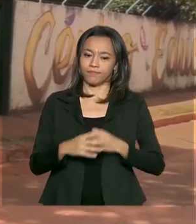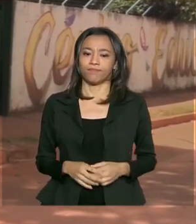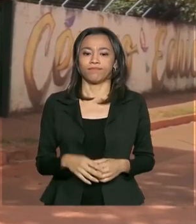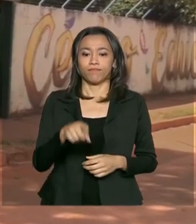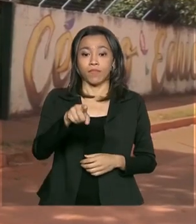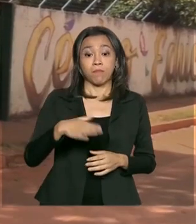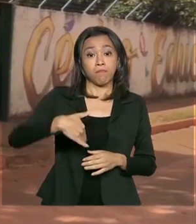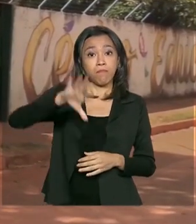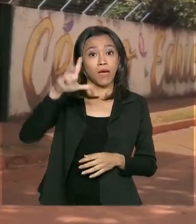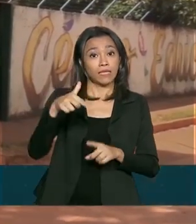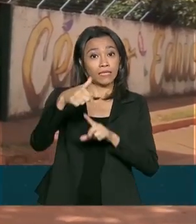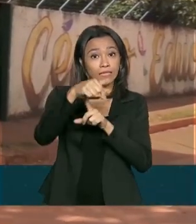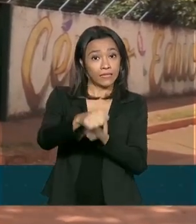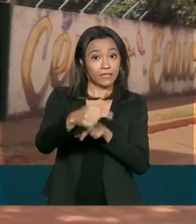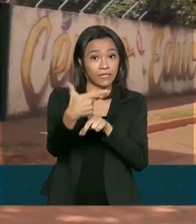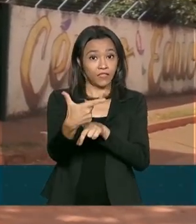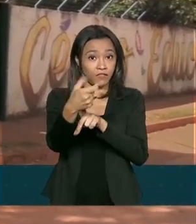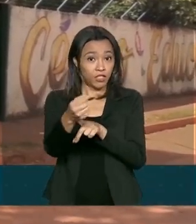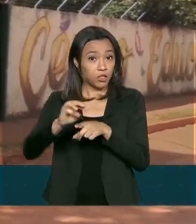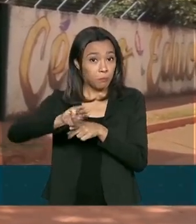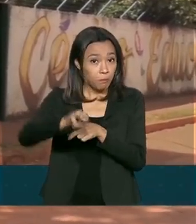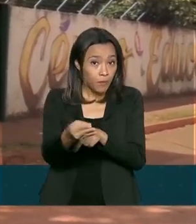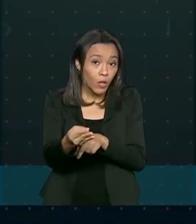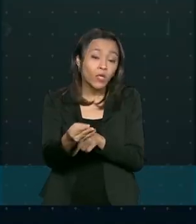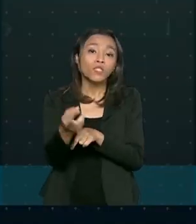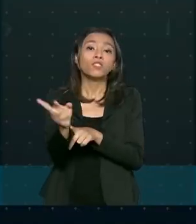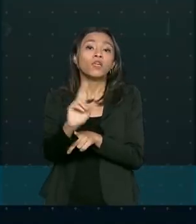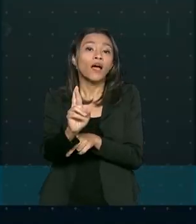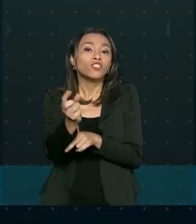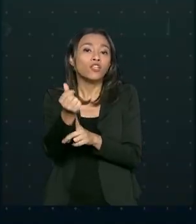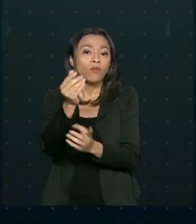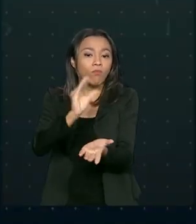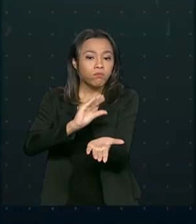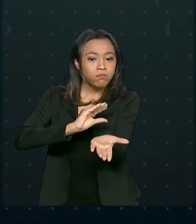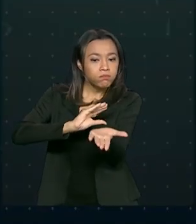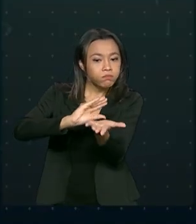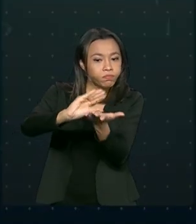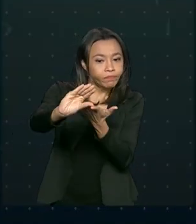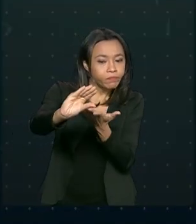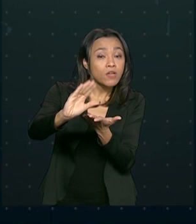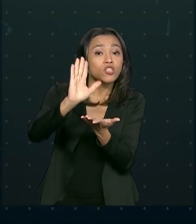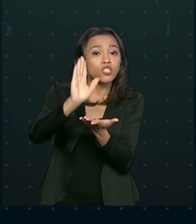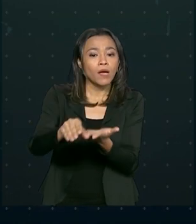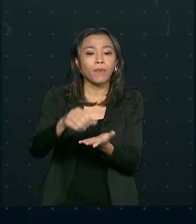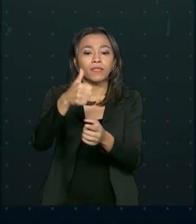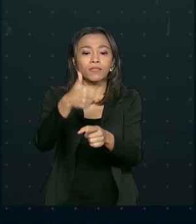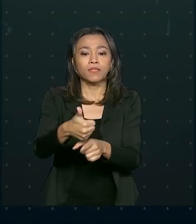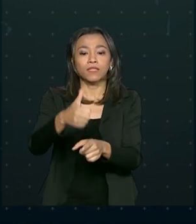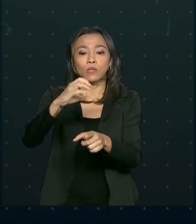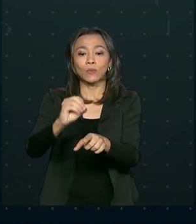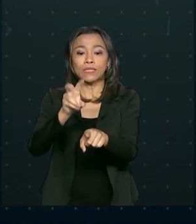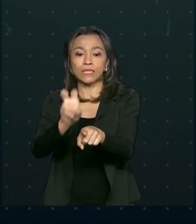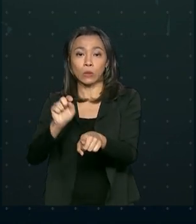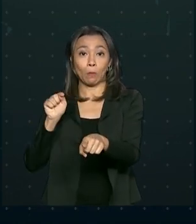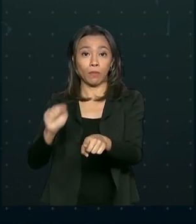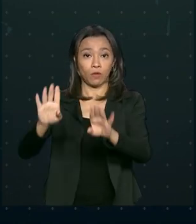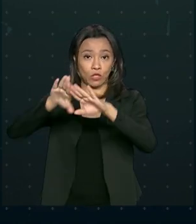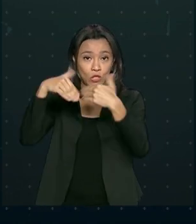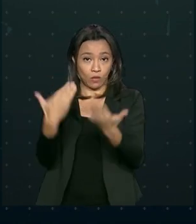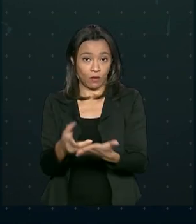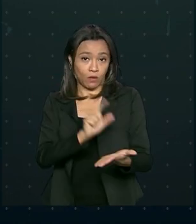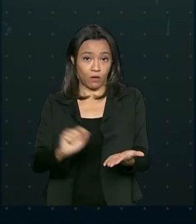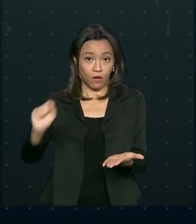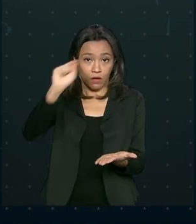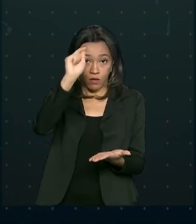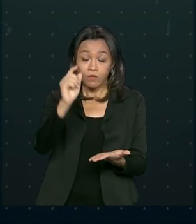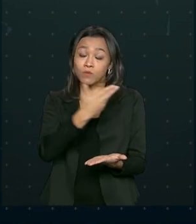Mais de 721 milhões de reais foram encaminhados para 105 mil escolas públicas do país